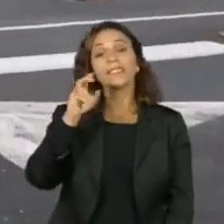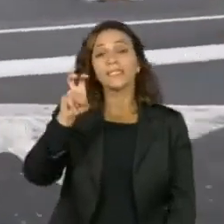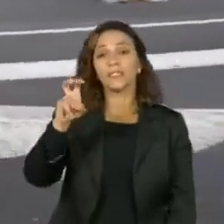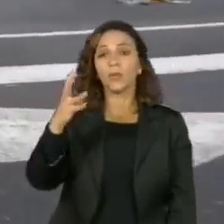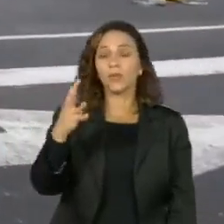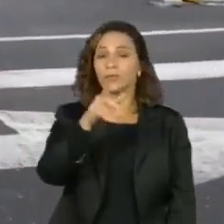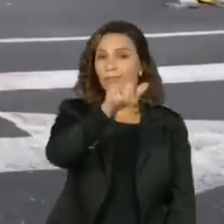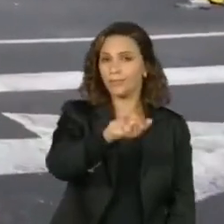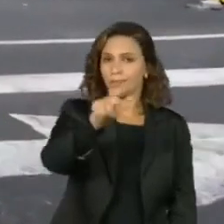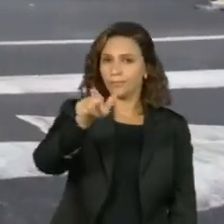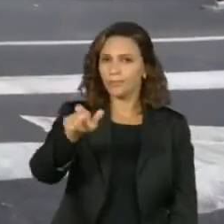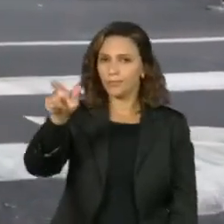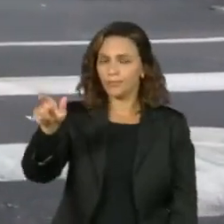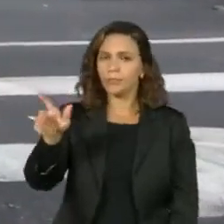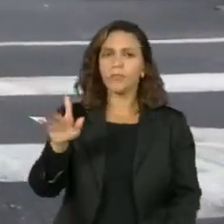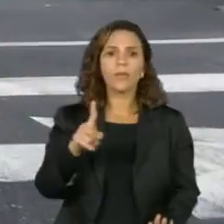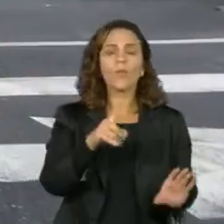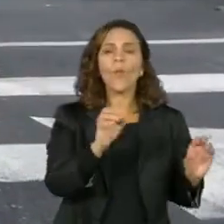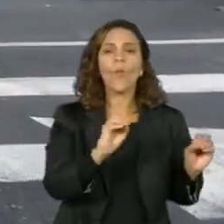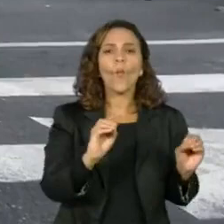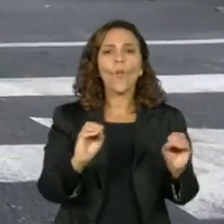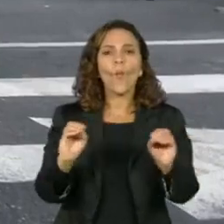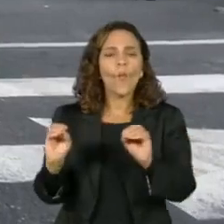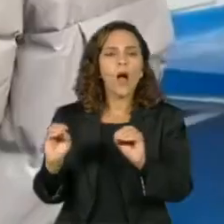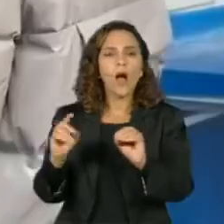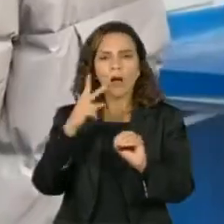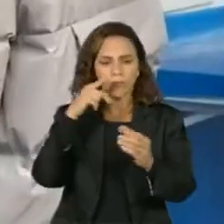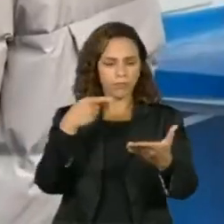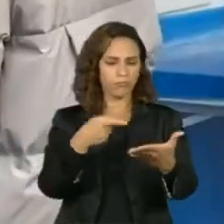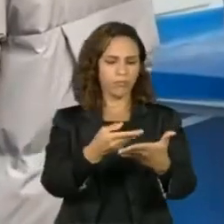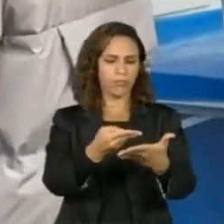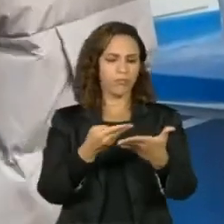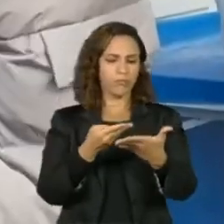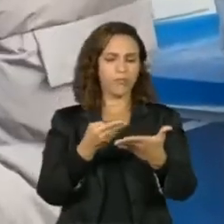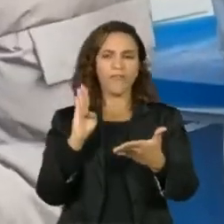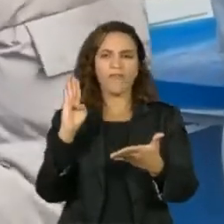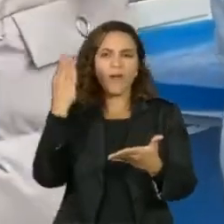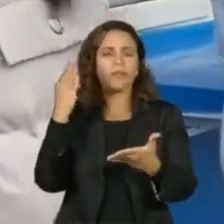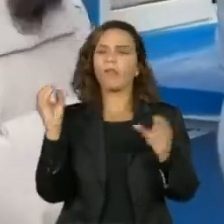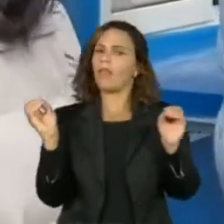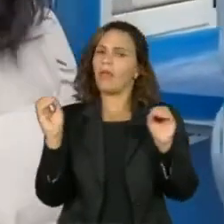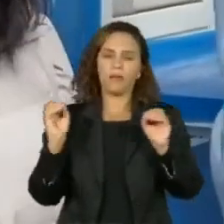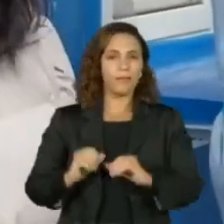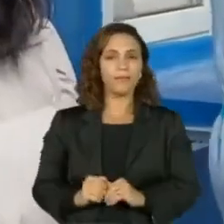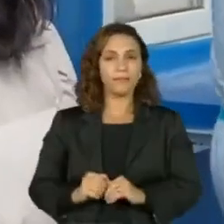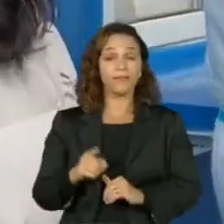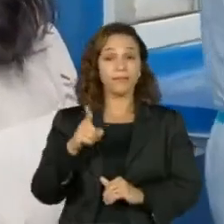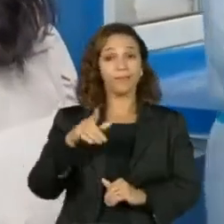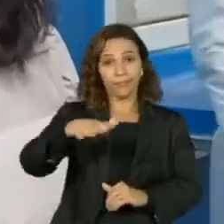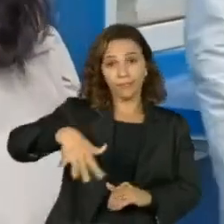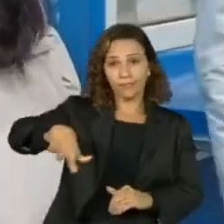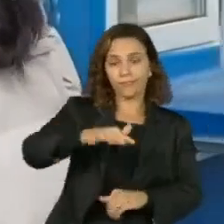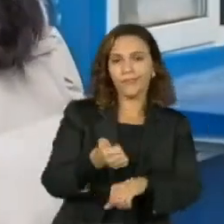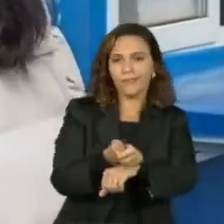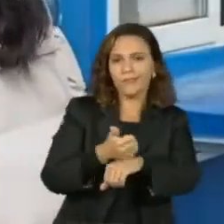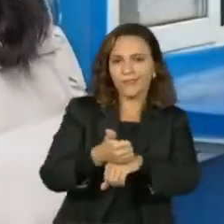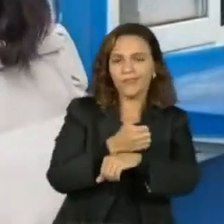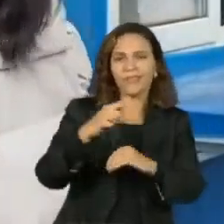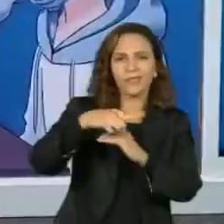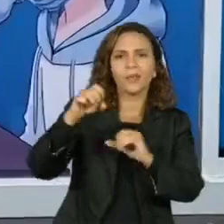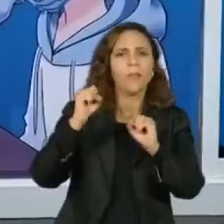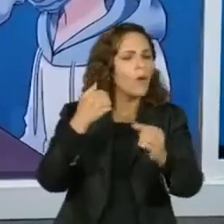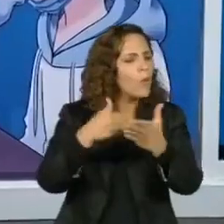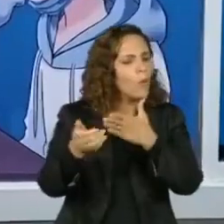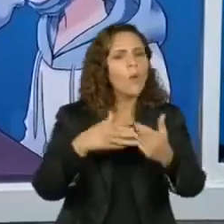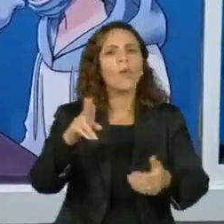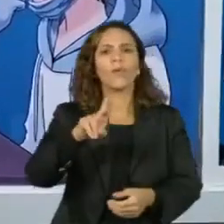pessoas e nenhuma apresentou falso positivo. Segundo os cientistas, deverá ser utilizado em qualquer tipo de